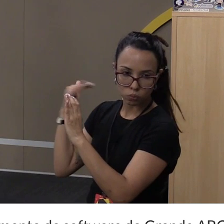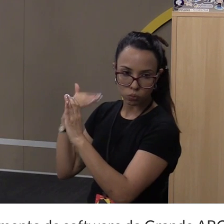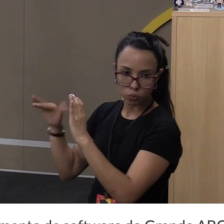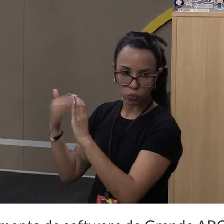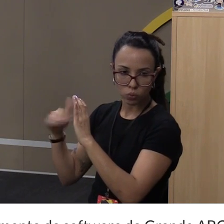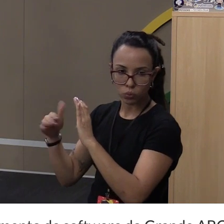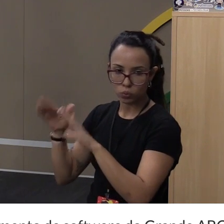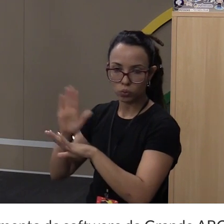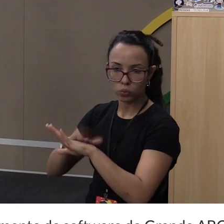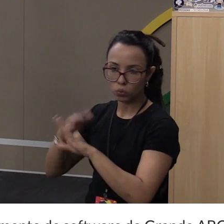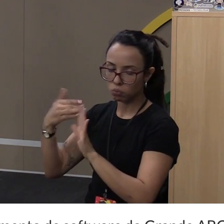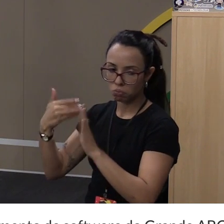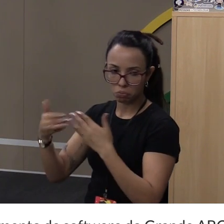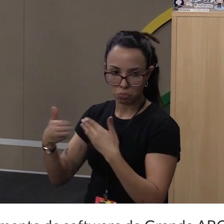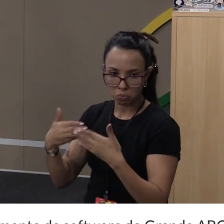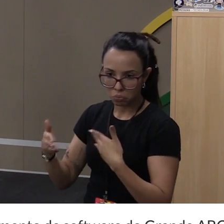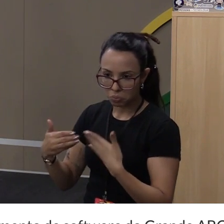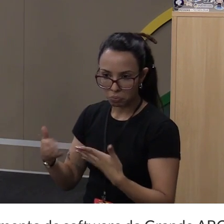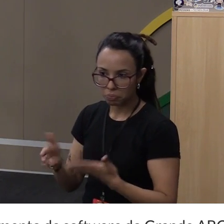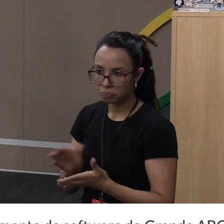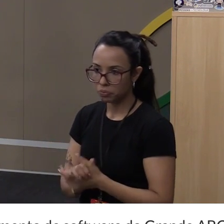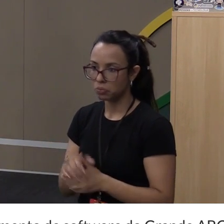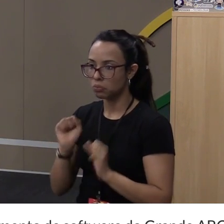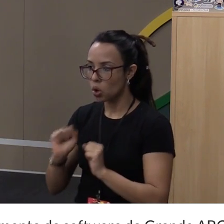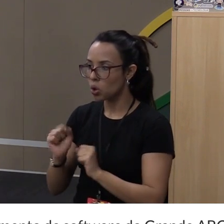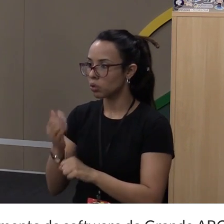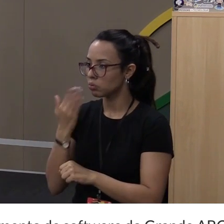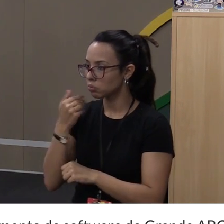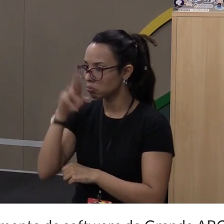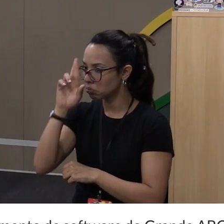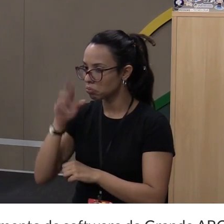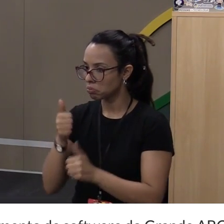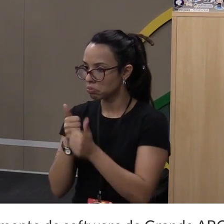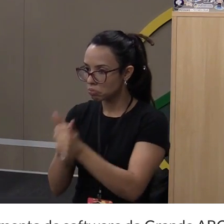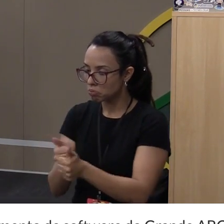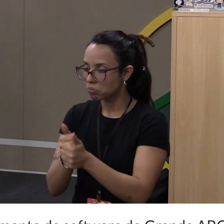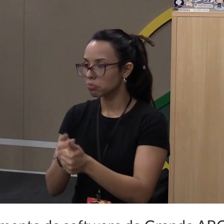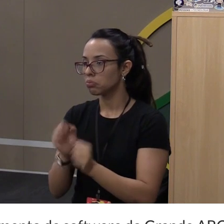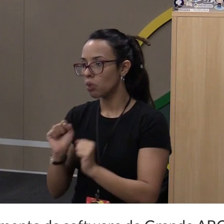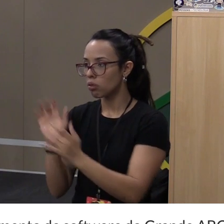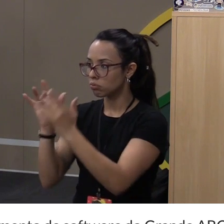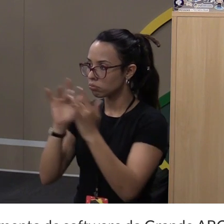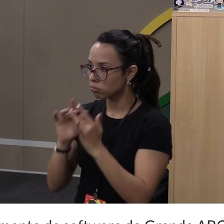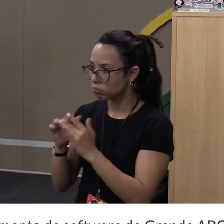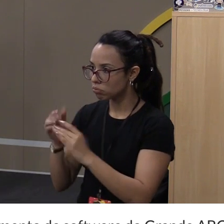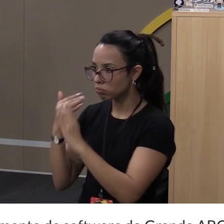comigo aqui depois. Vou estar aqui até agora na hora do almoço. Meus contatos. E é isso.